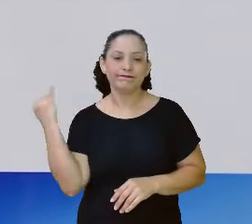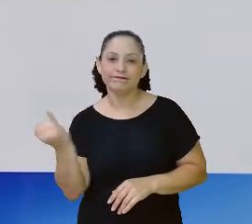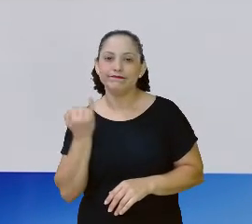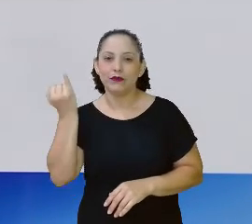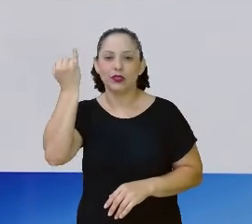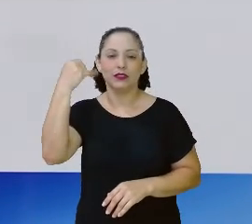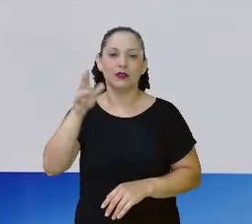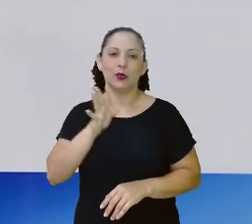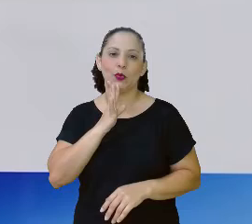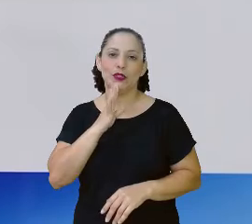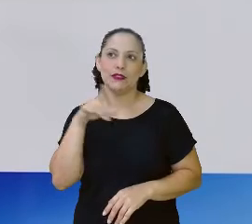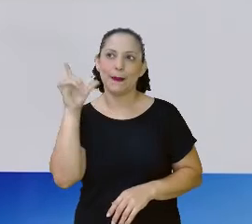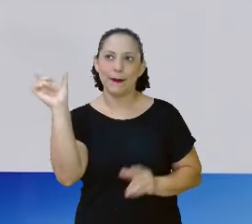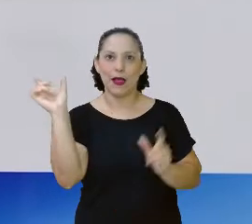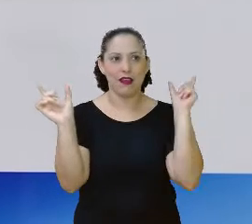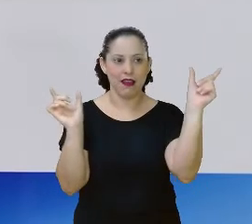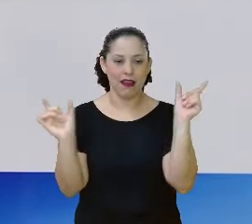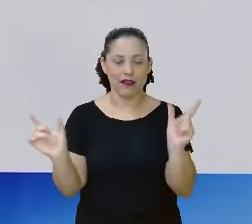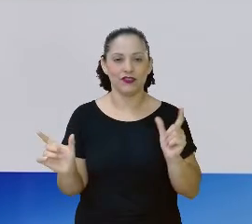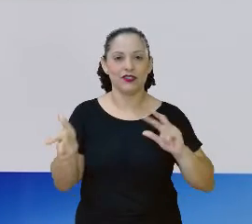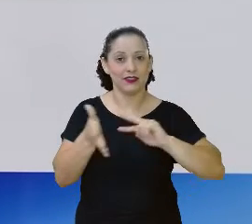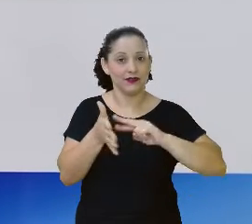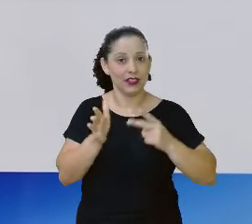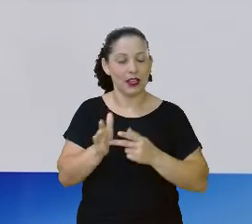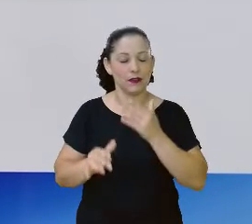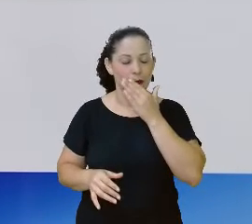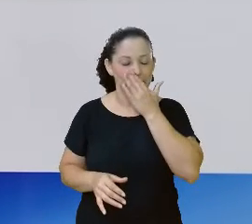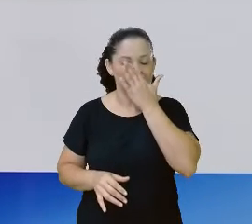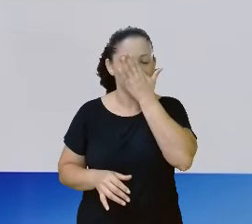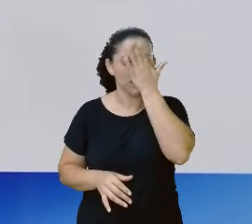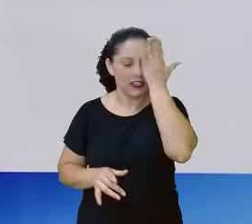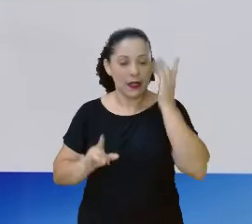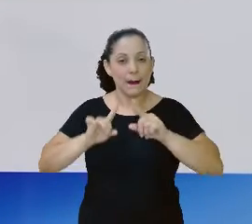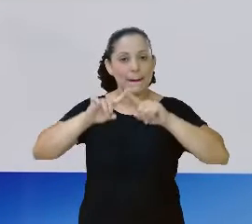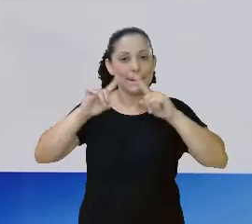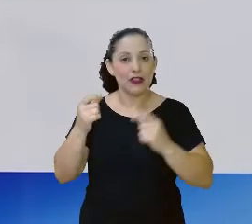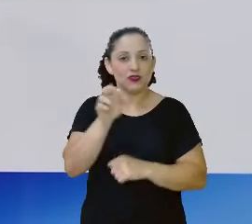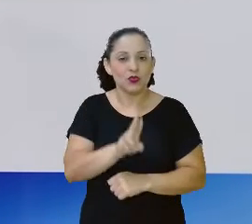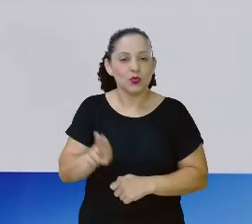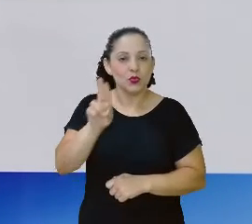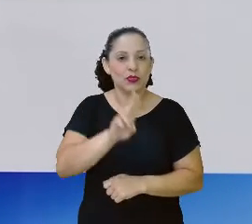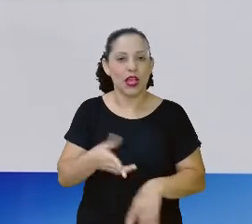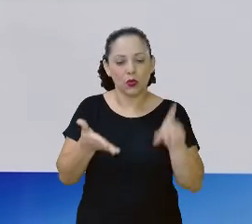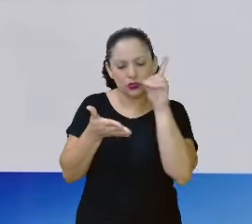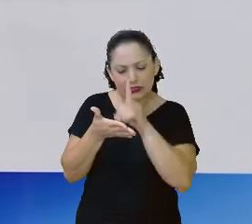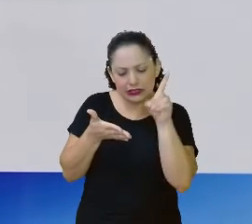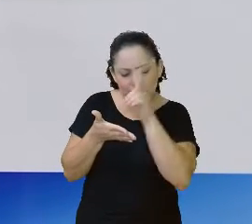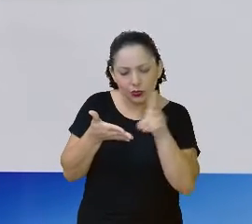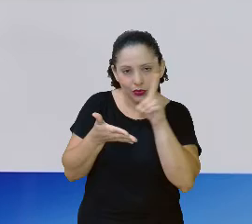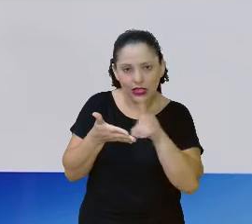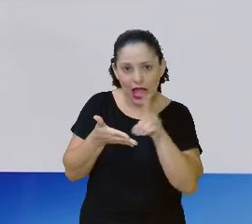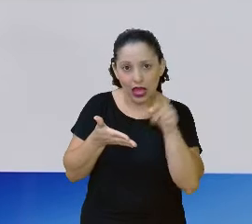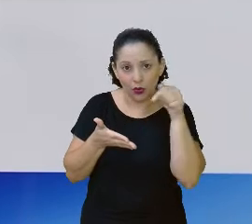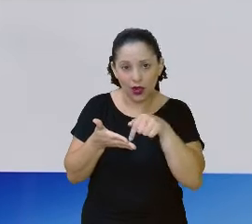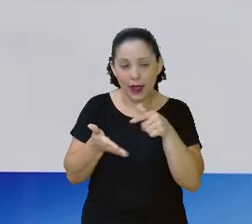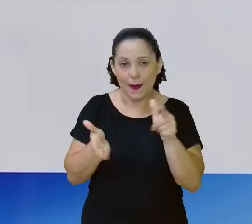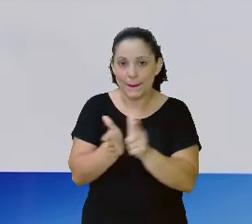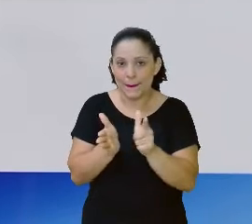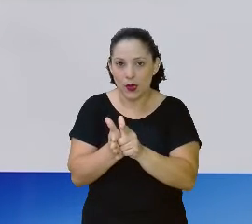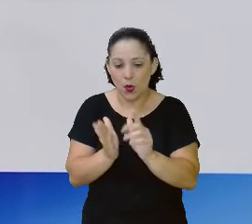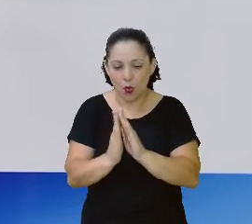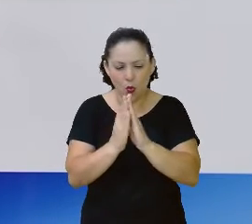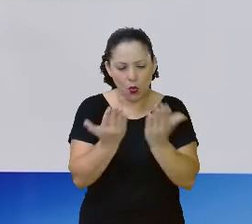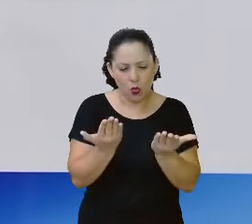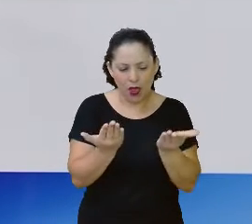significado das palavras. Porém, quando você usa o dicionário físico, você está treinando também a questão de encontrar as palavras em ordem